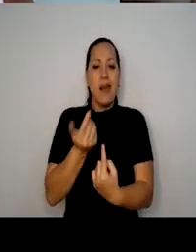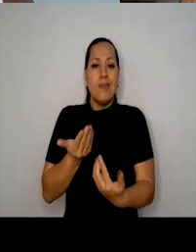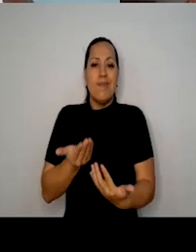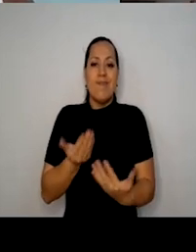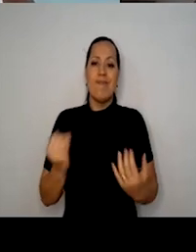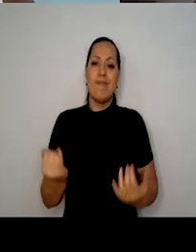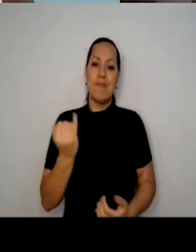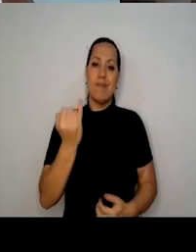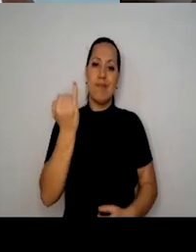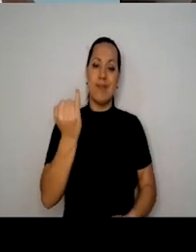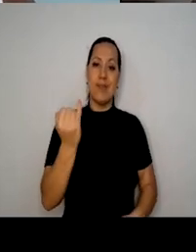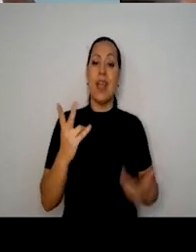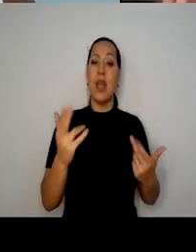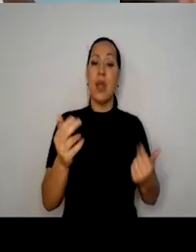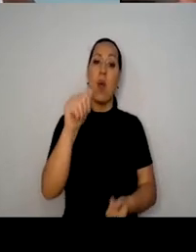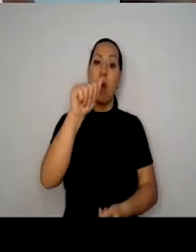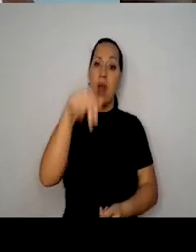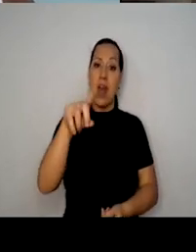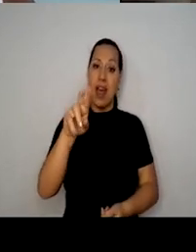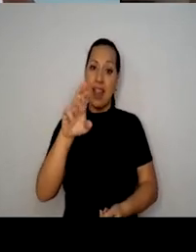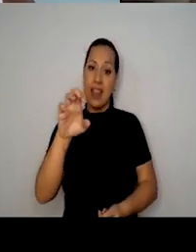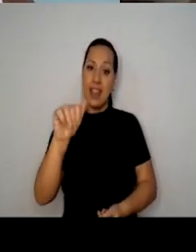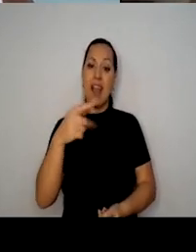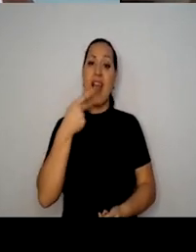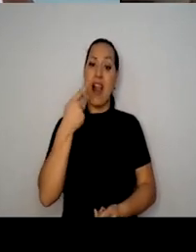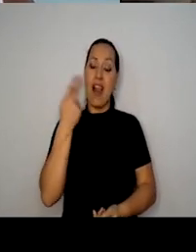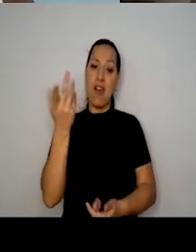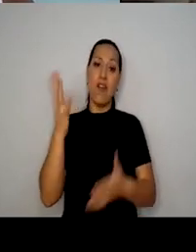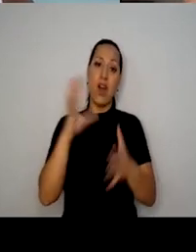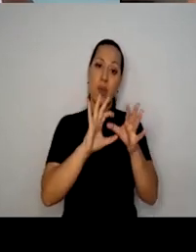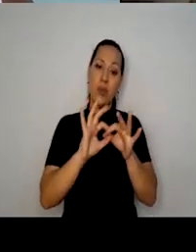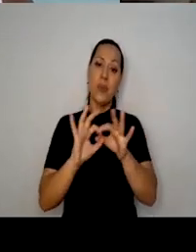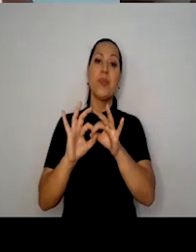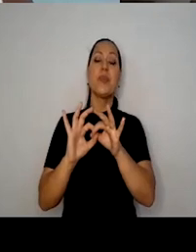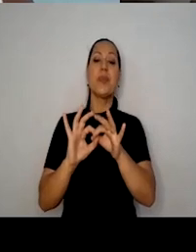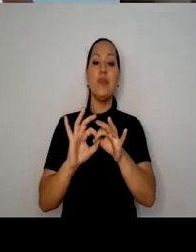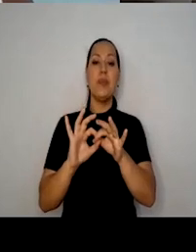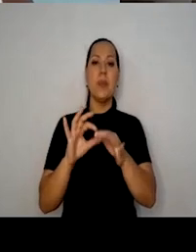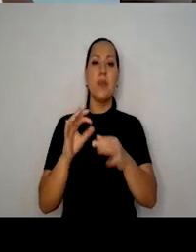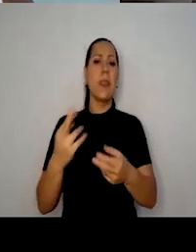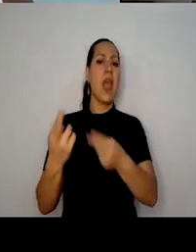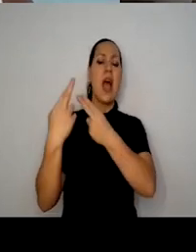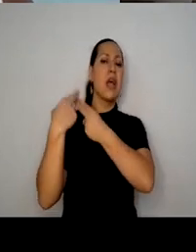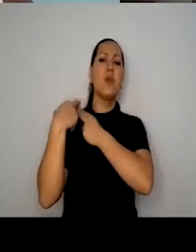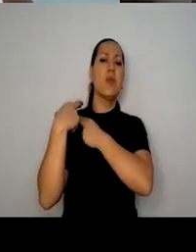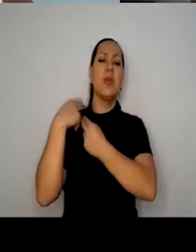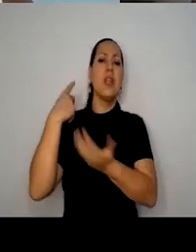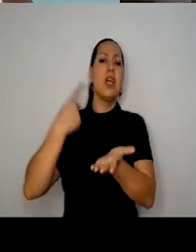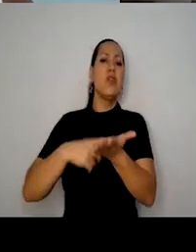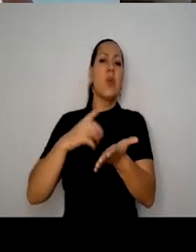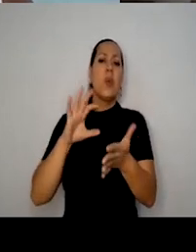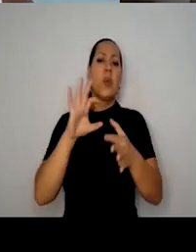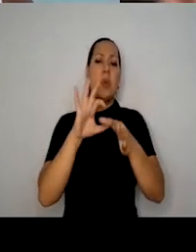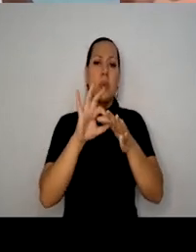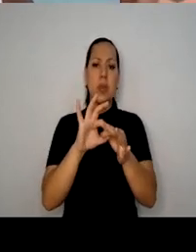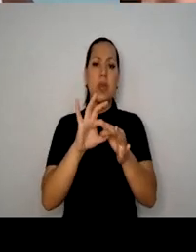como a Andrea também contextualizou aí na sua fala, com a responsabilidade e o compromisso que a gente tem com